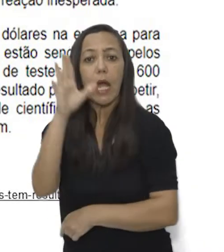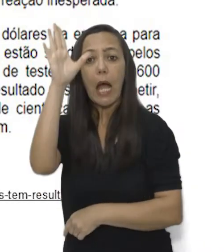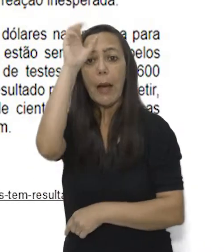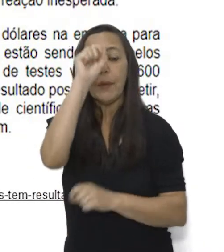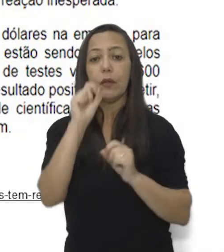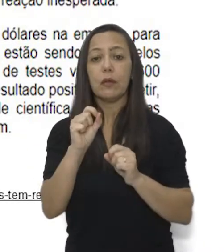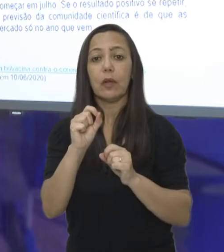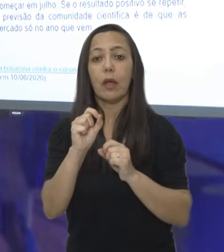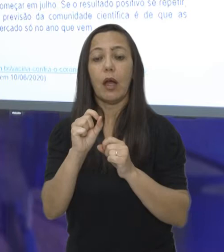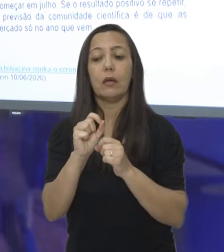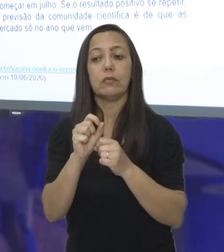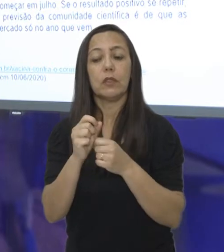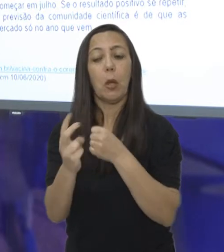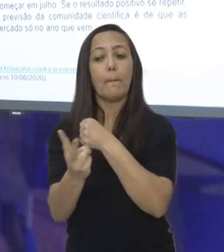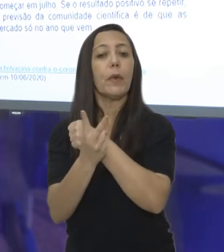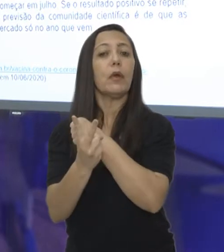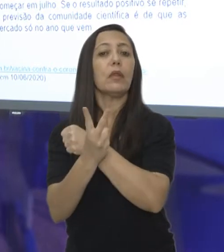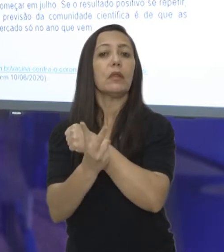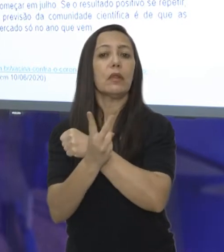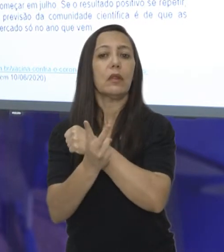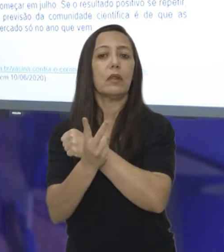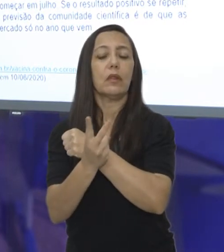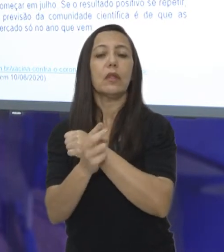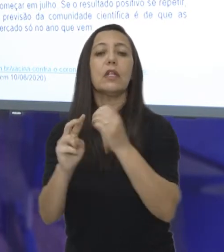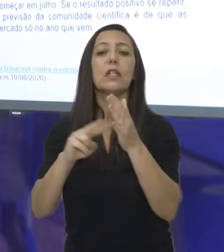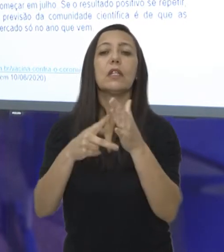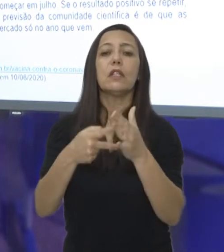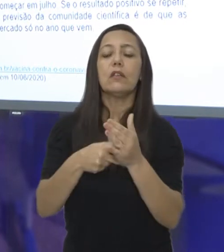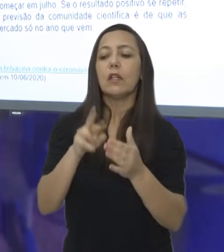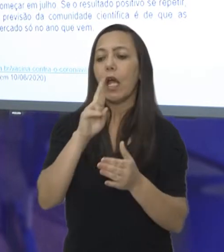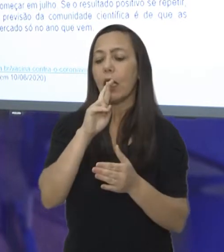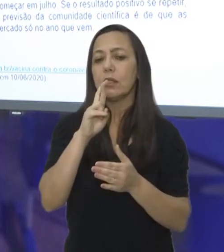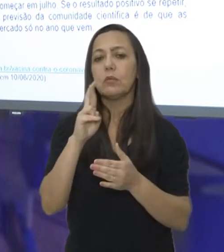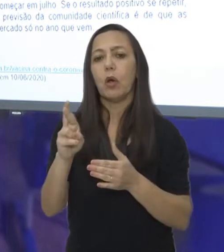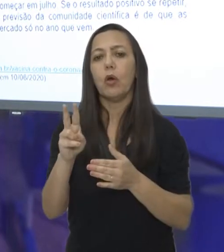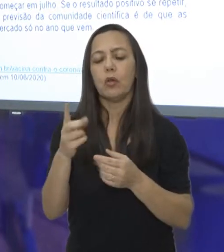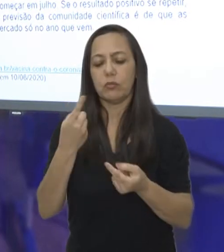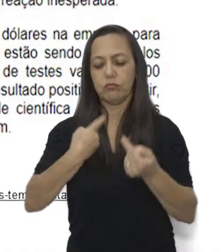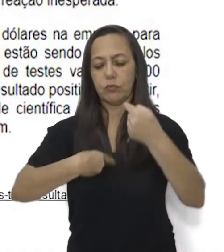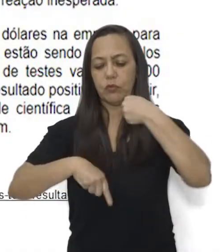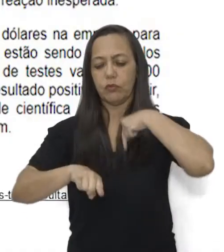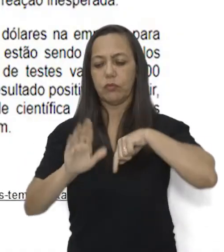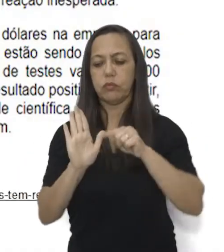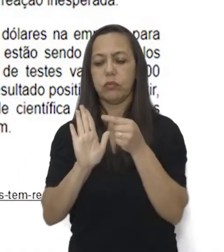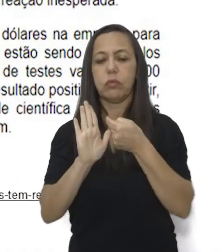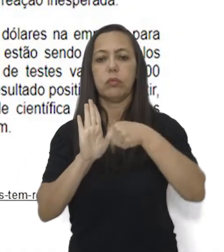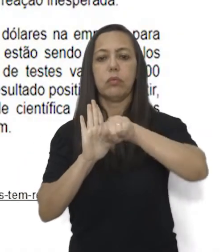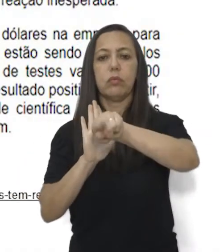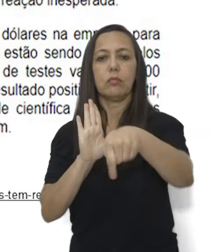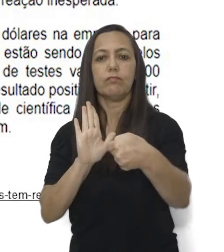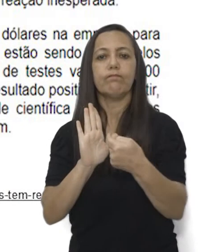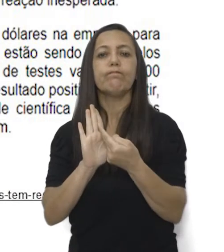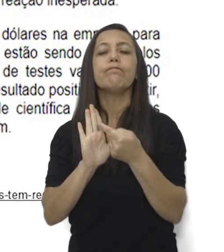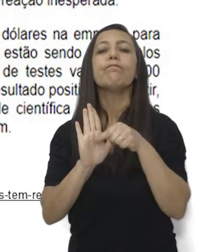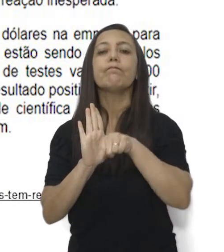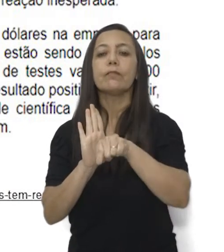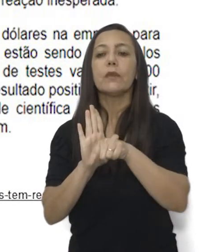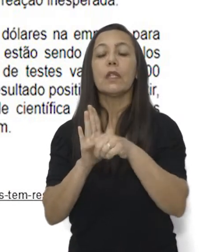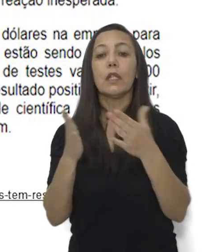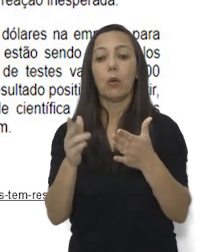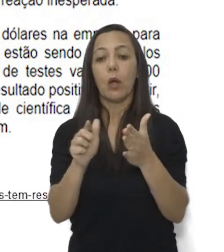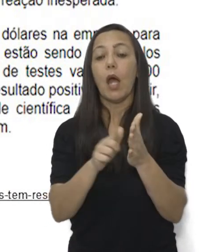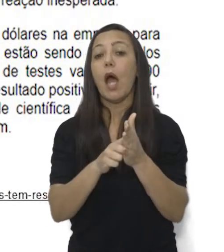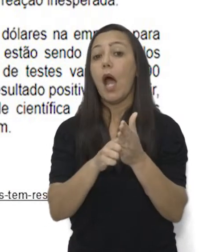proteger do vírus, o que é chamado de resposta imunológica. A nota oficial divulgada pela empresa